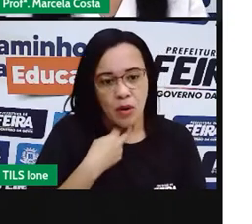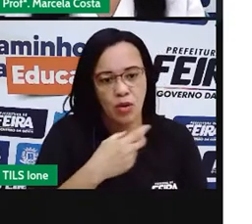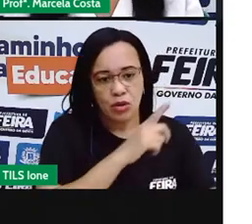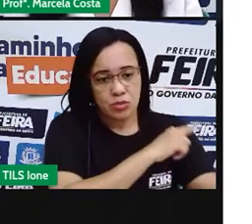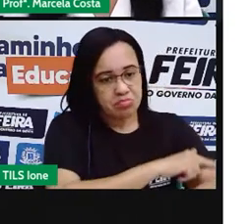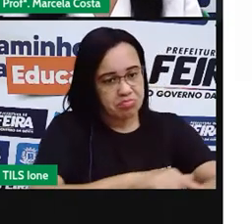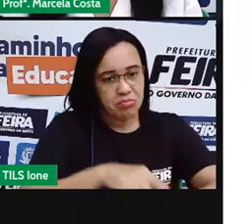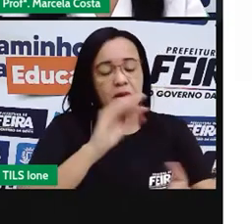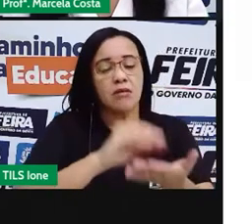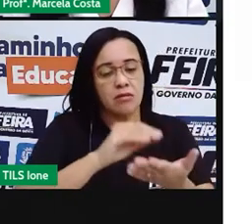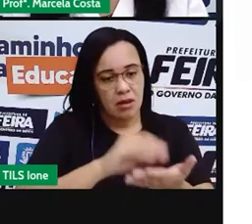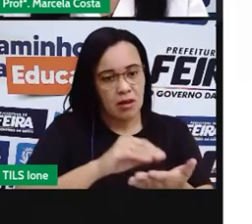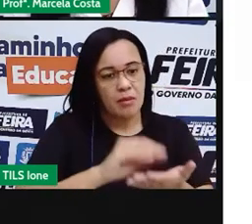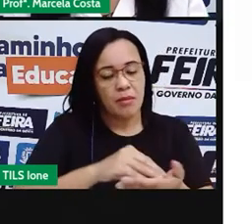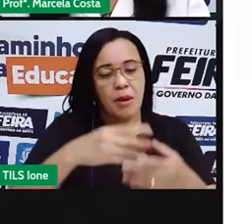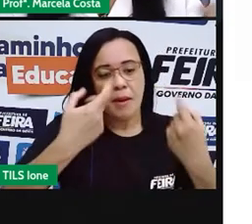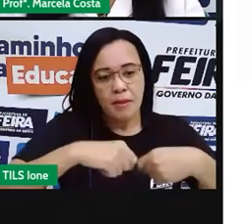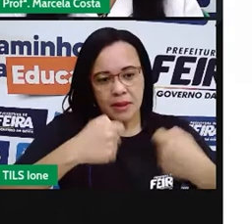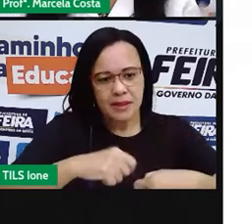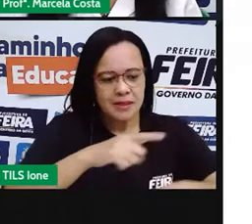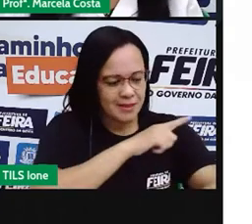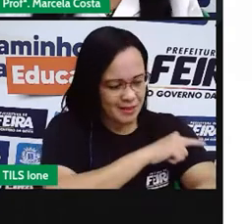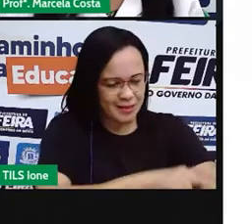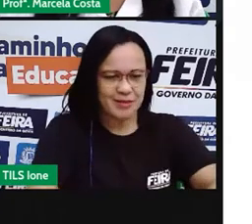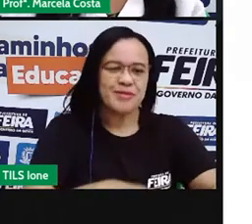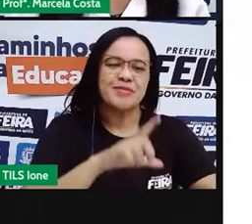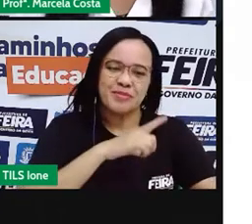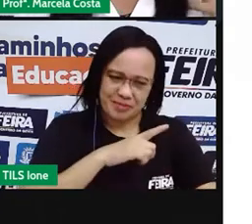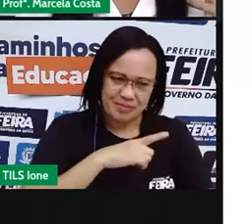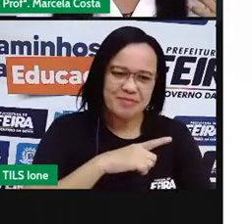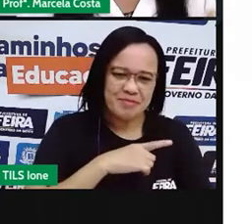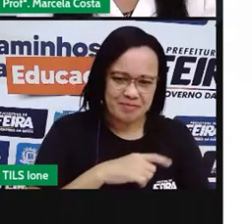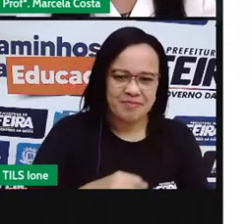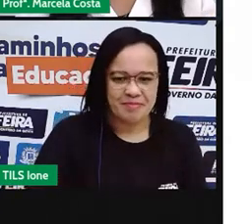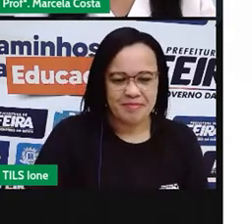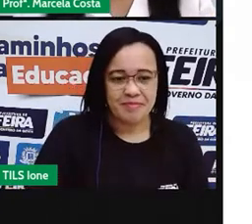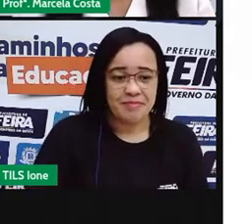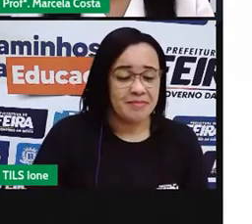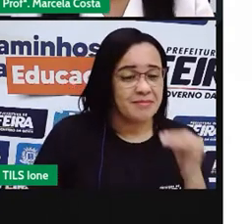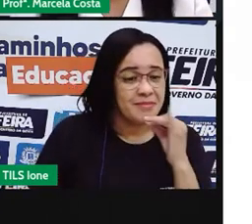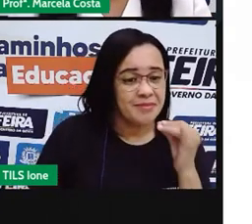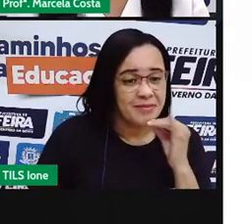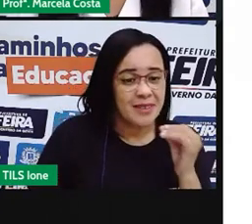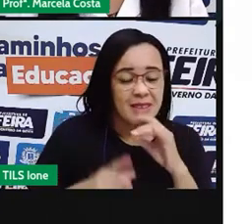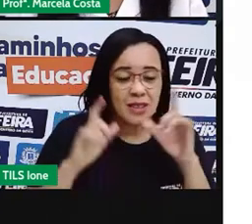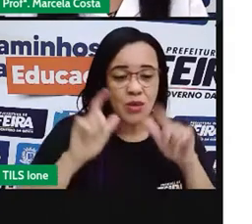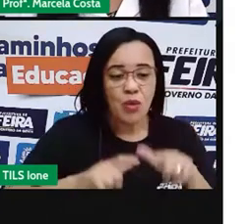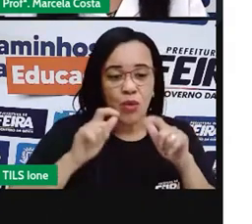Na biblioteca, uma outra nova que a gente vai ver as pessoas são velhinhas.